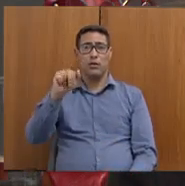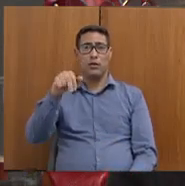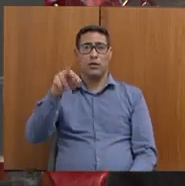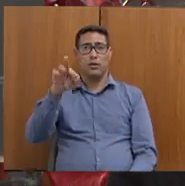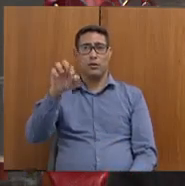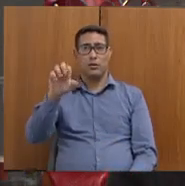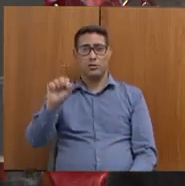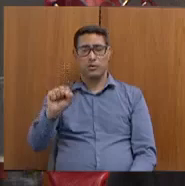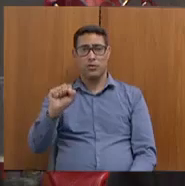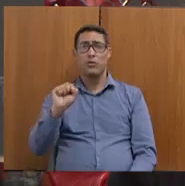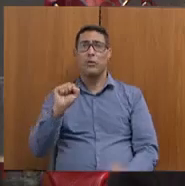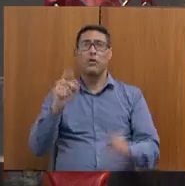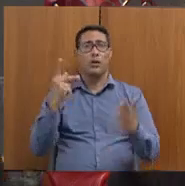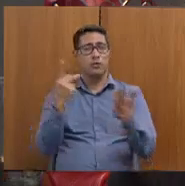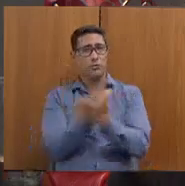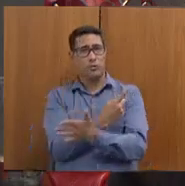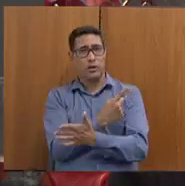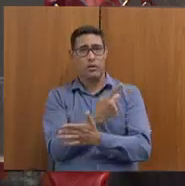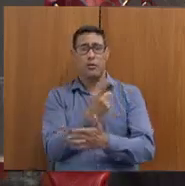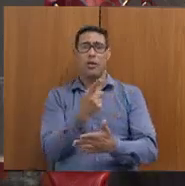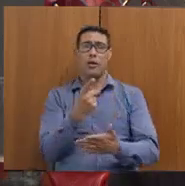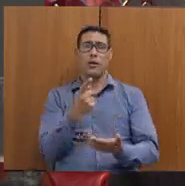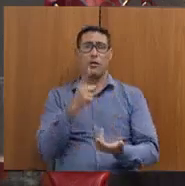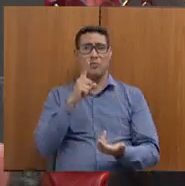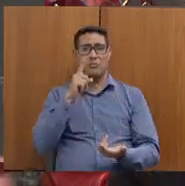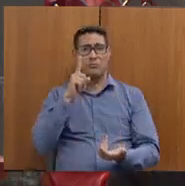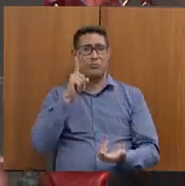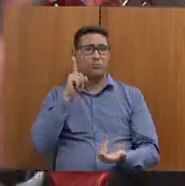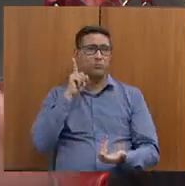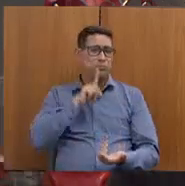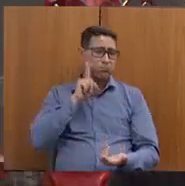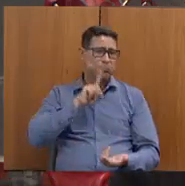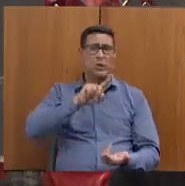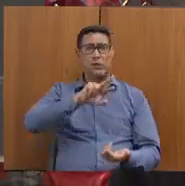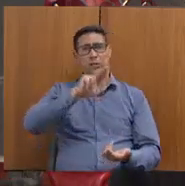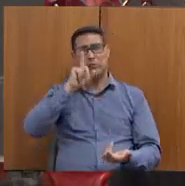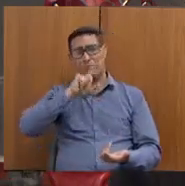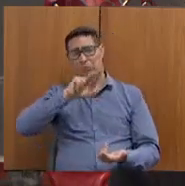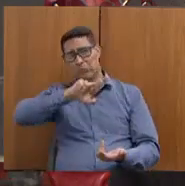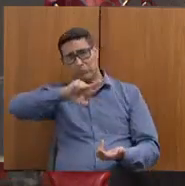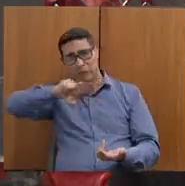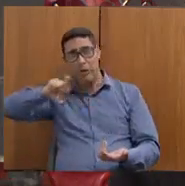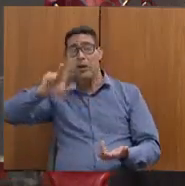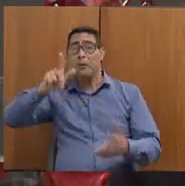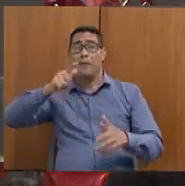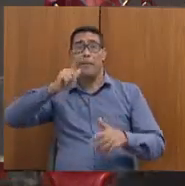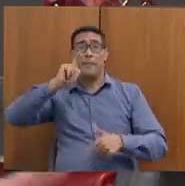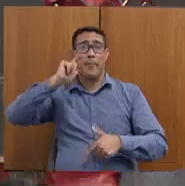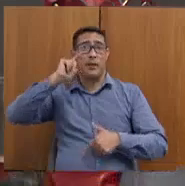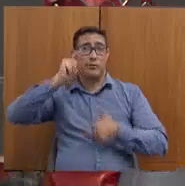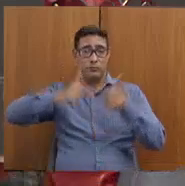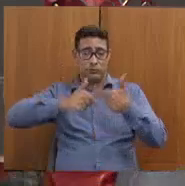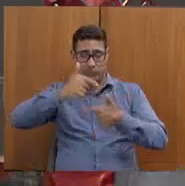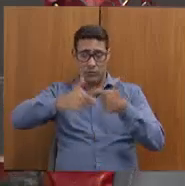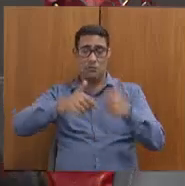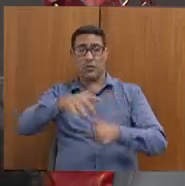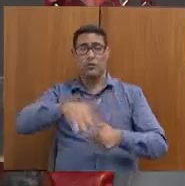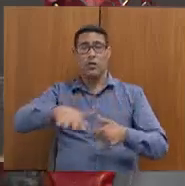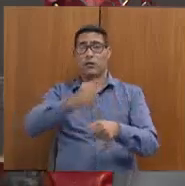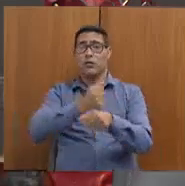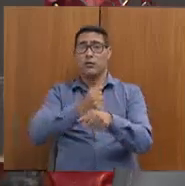Pode acontecer um deslize aqui, outro lá, mas a grande maioria dos problemas de trabalho análogo à escravidão, existem com